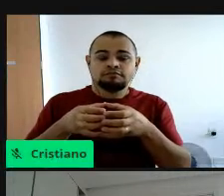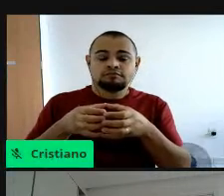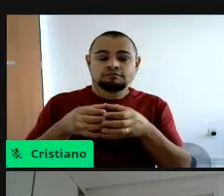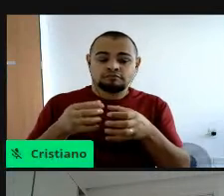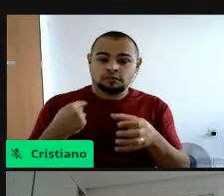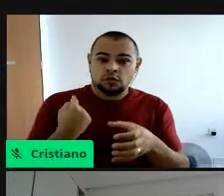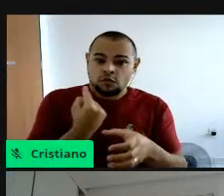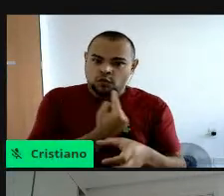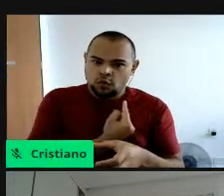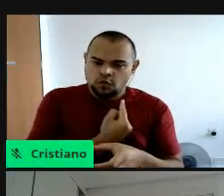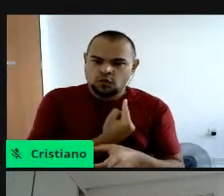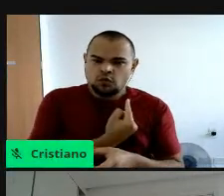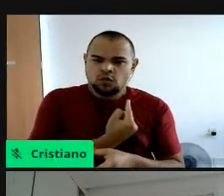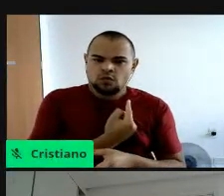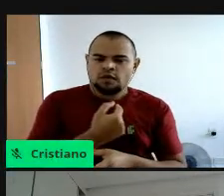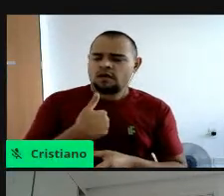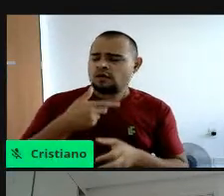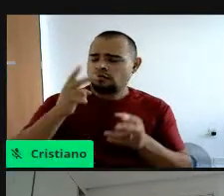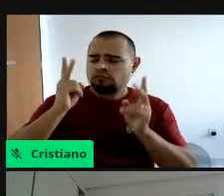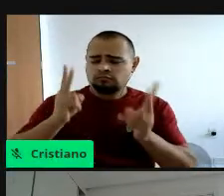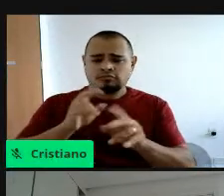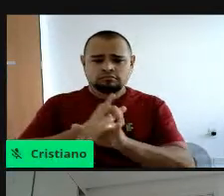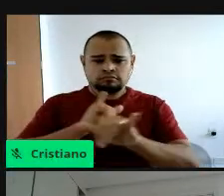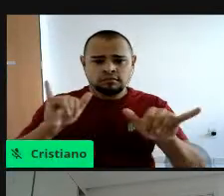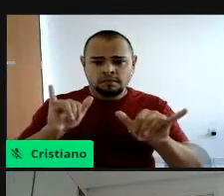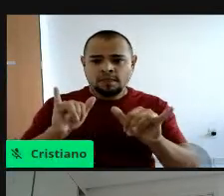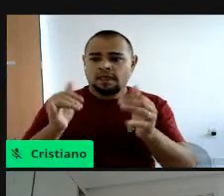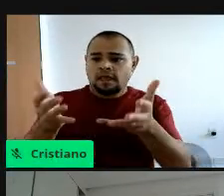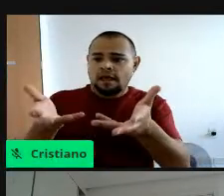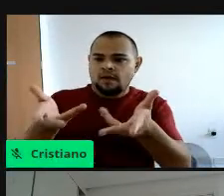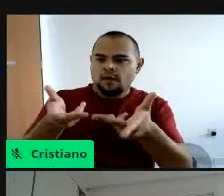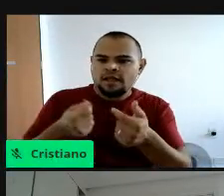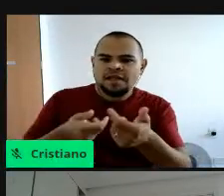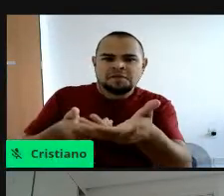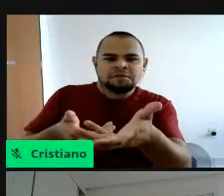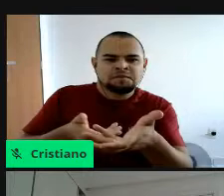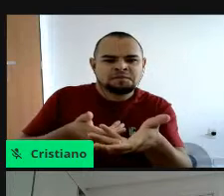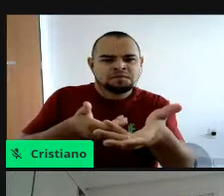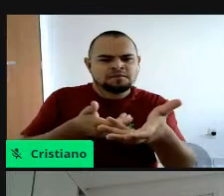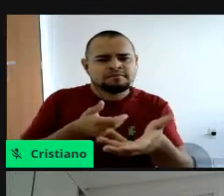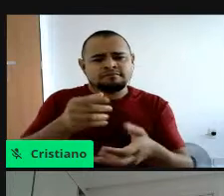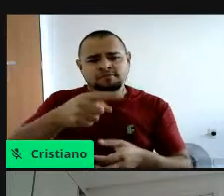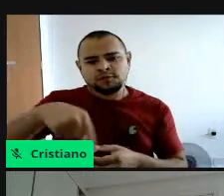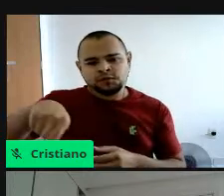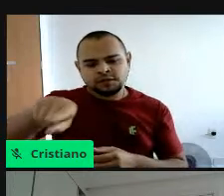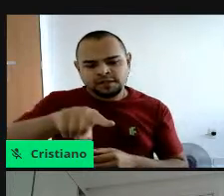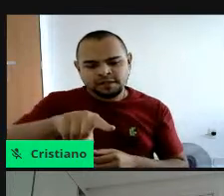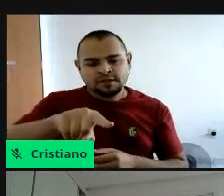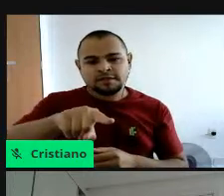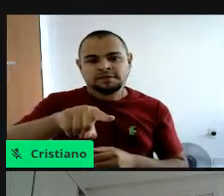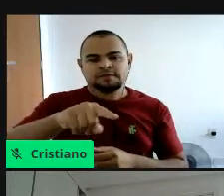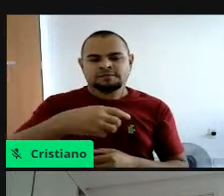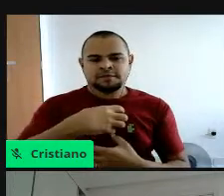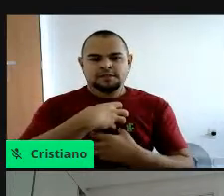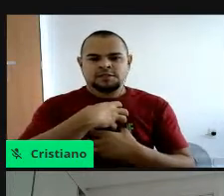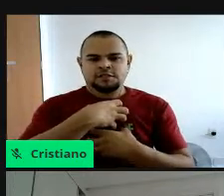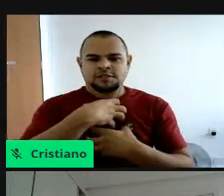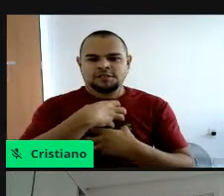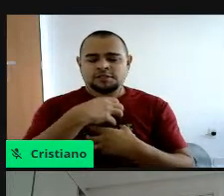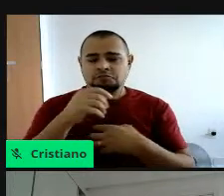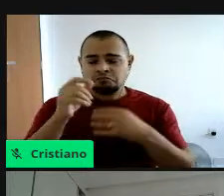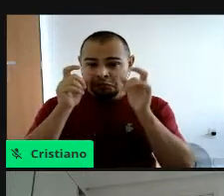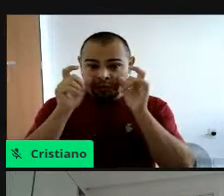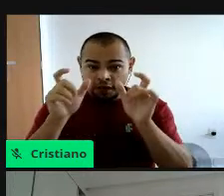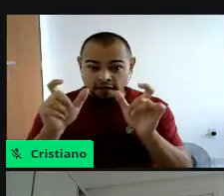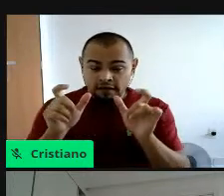gosta desse, eu sempre digo, vamos acolher, né, então, esse acolhimento, vocês vão, vocês vão sentir, para quem tiver interesse